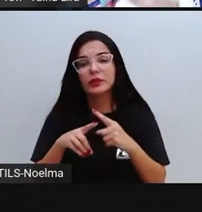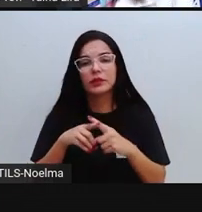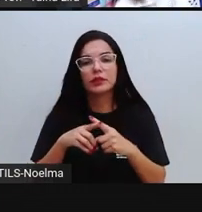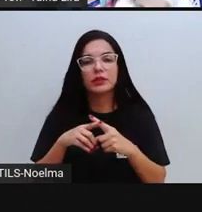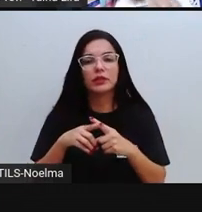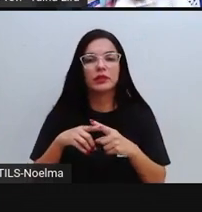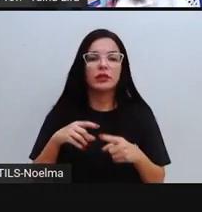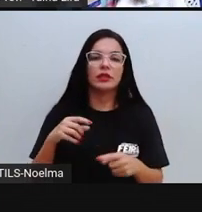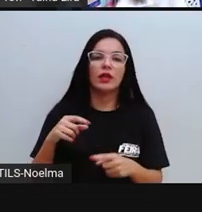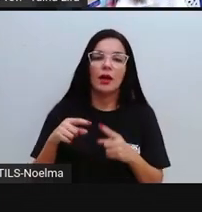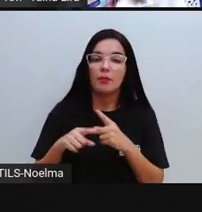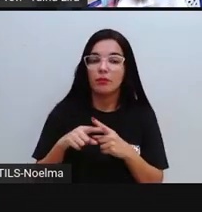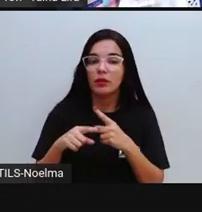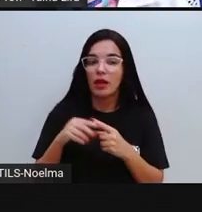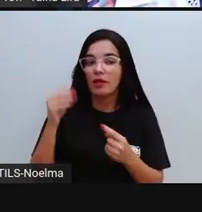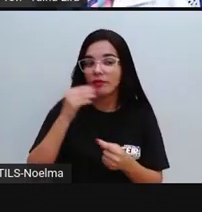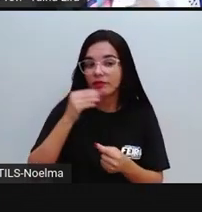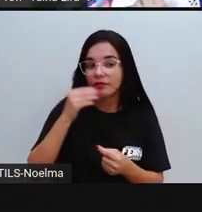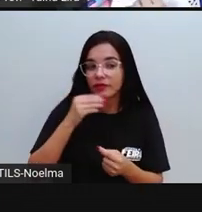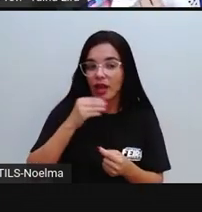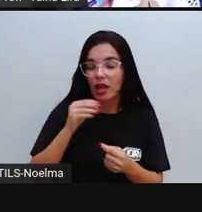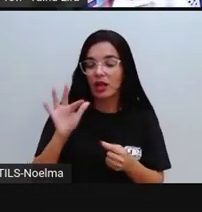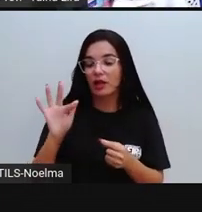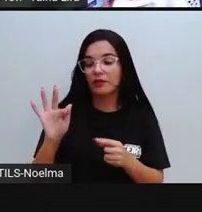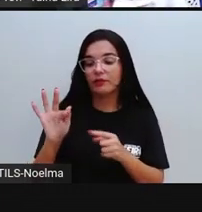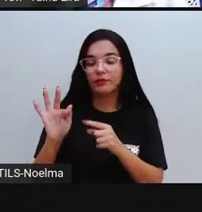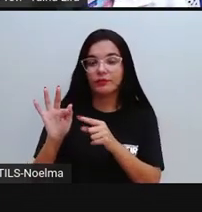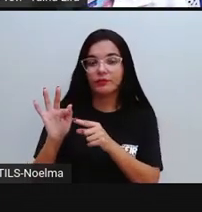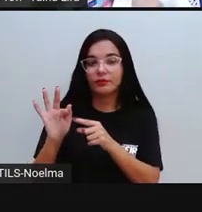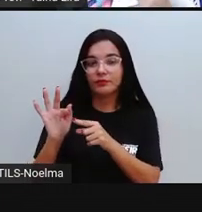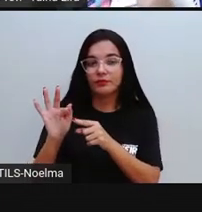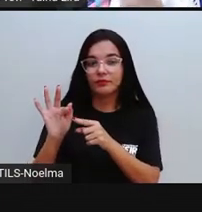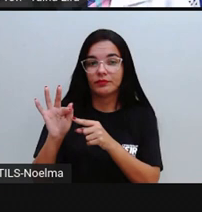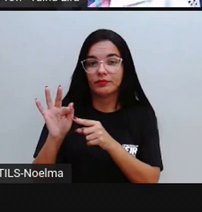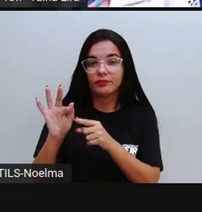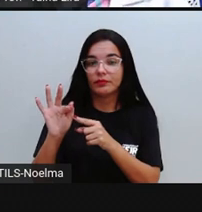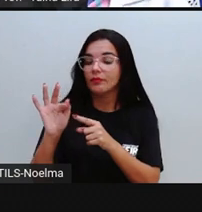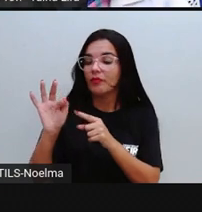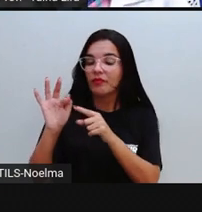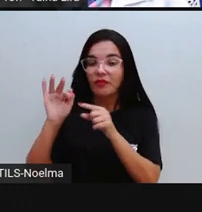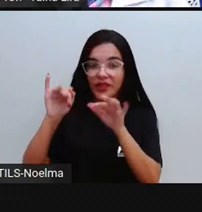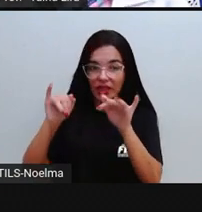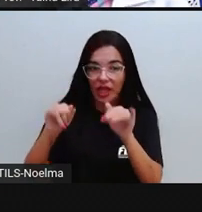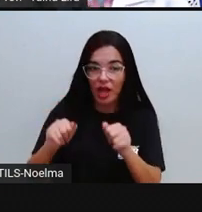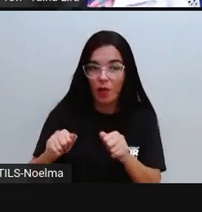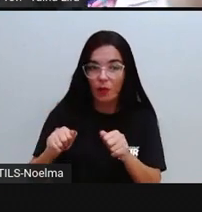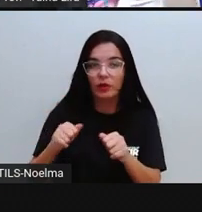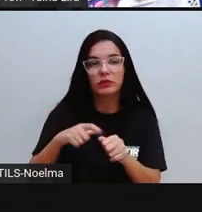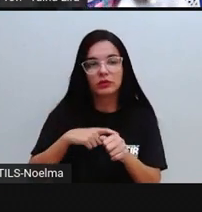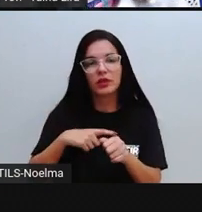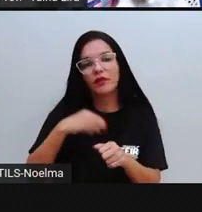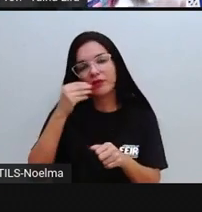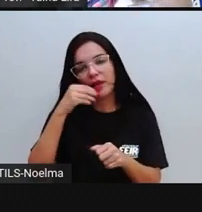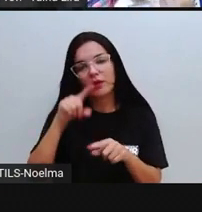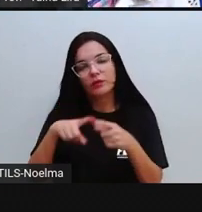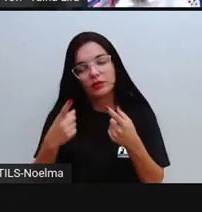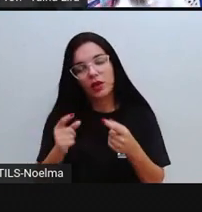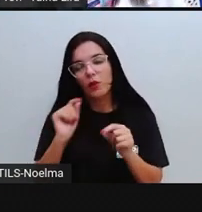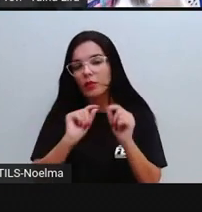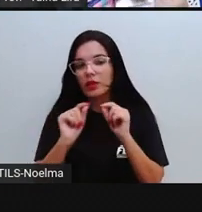boca, voando. Então, como essa sílaba que tem o som do U é fraca, eu não coloco o U,